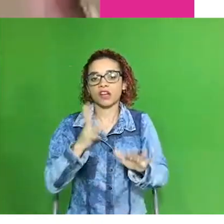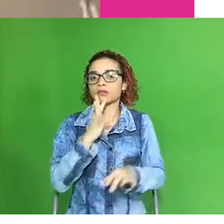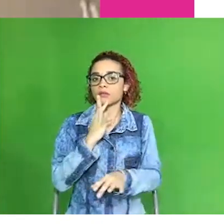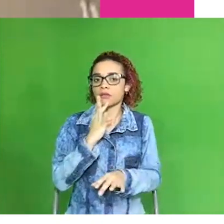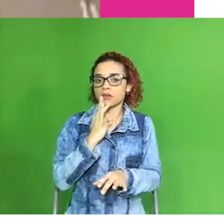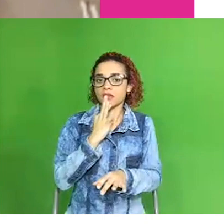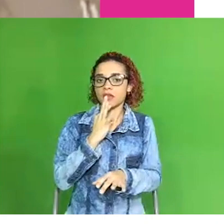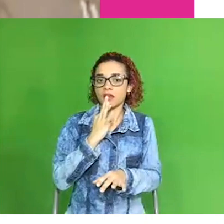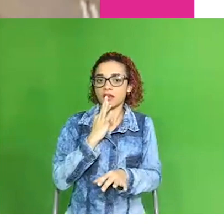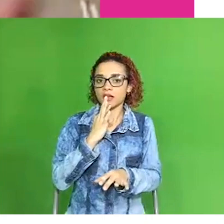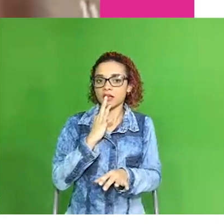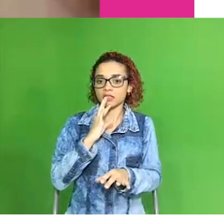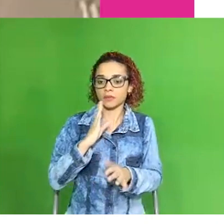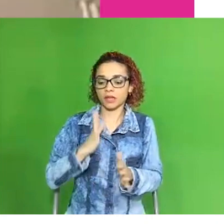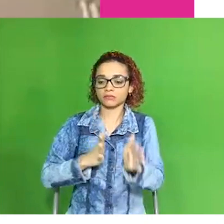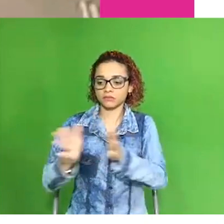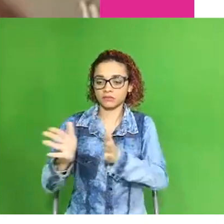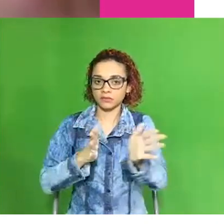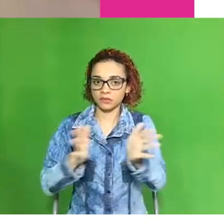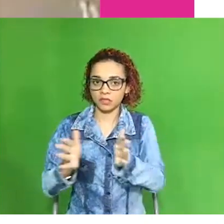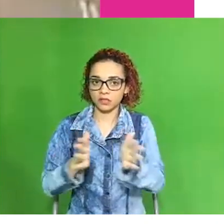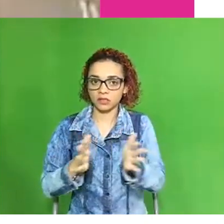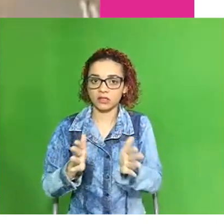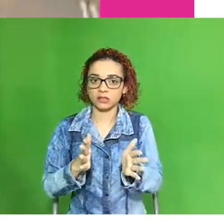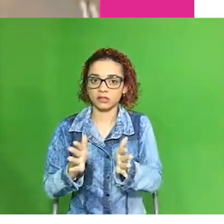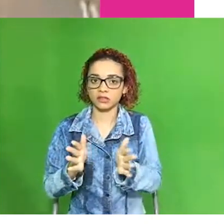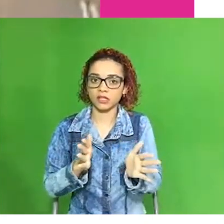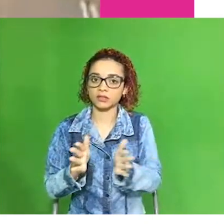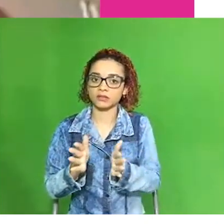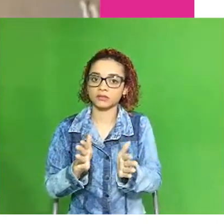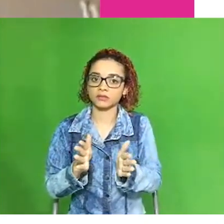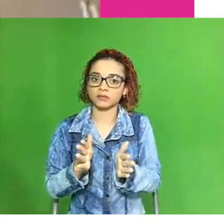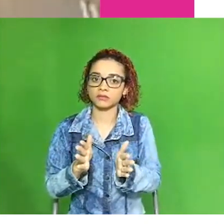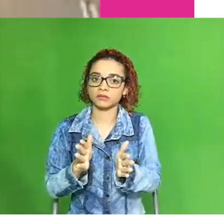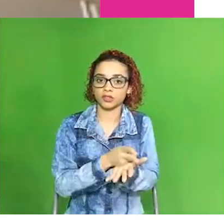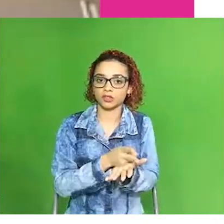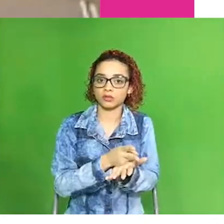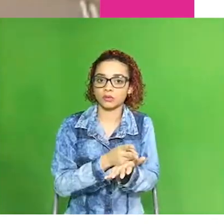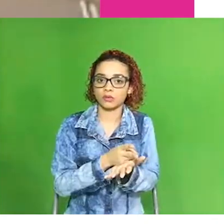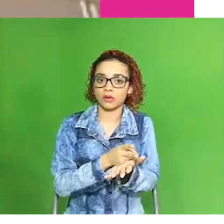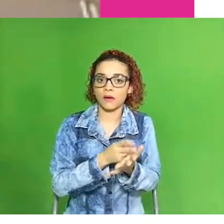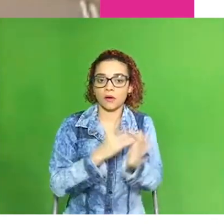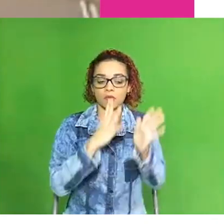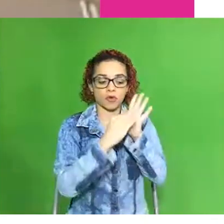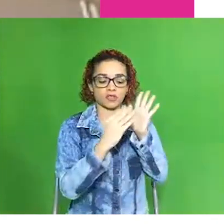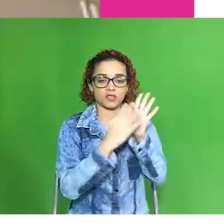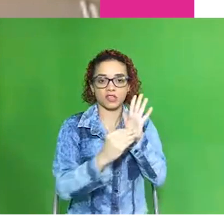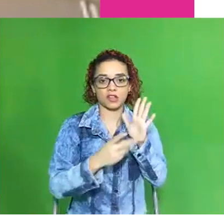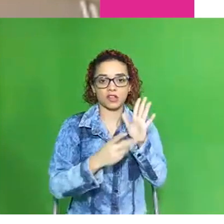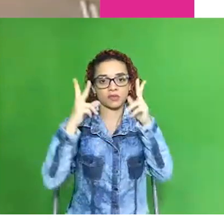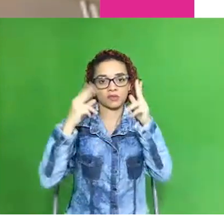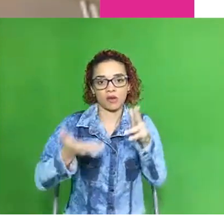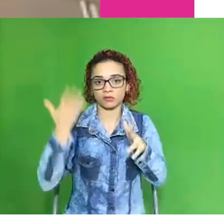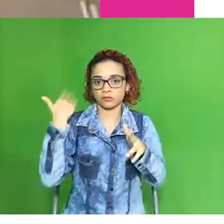dar acesso a mais vozes, talvez não dê certo, né? Então são barreiras que a gente